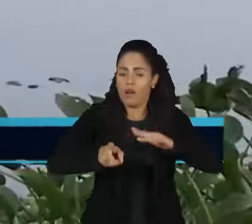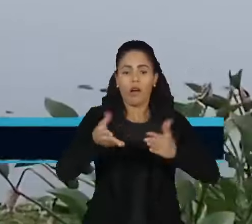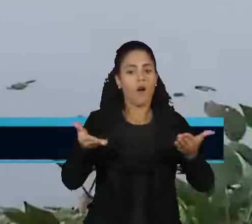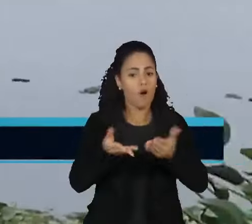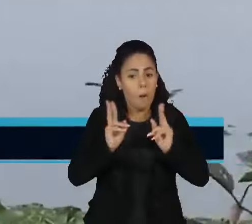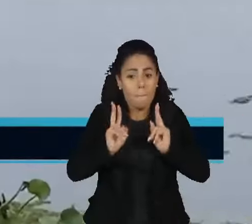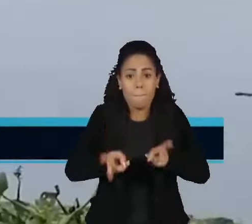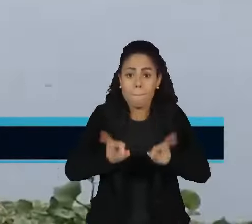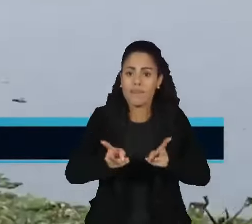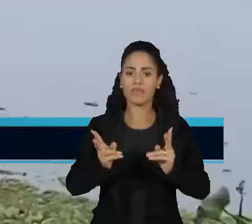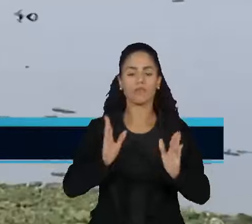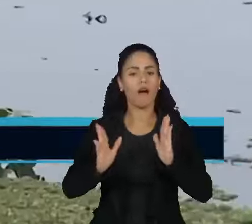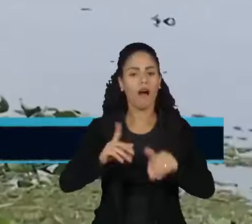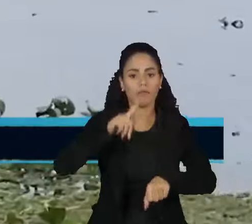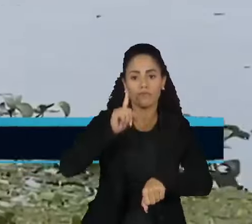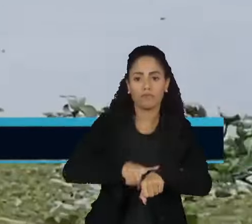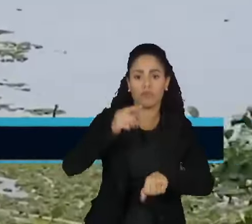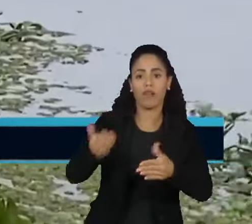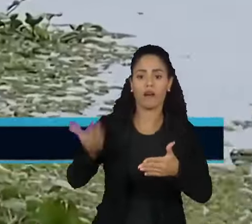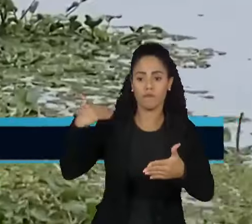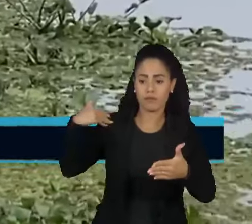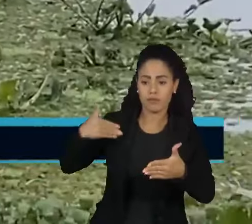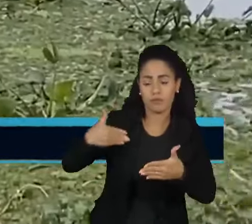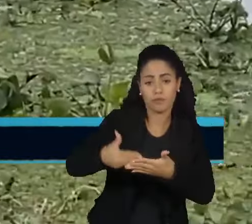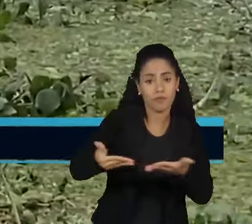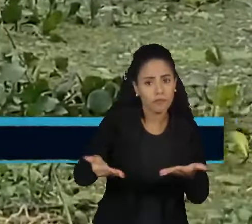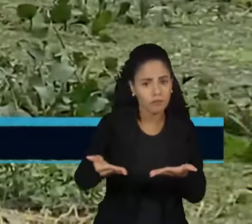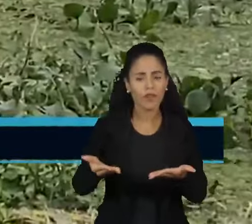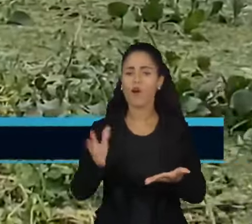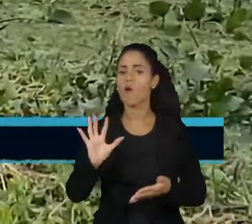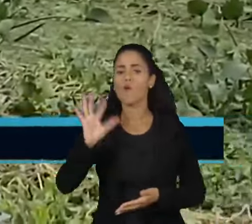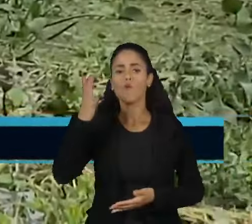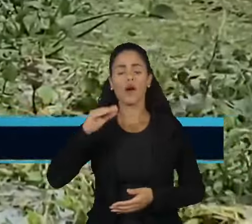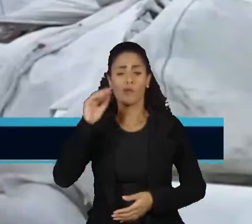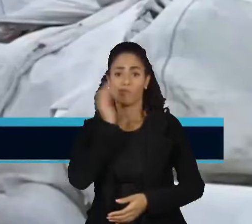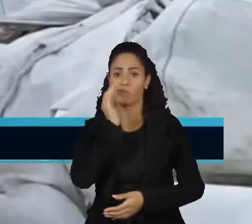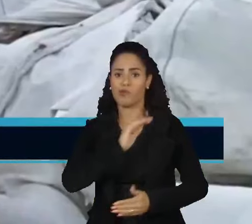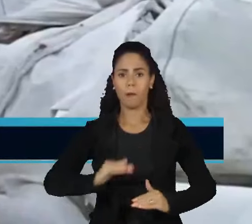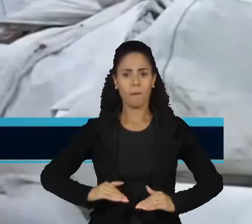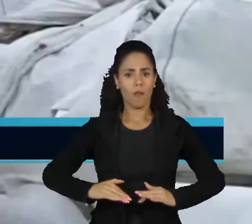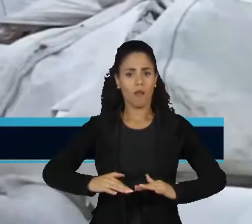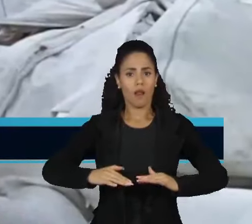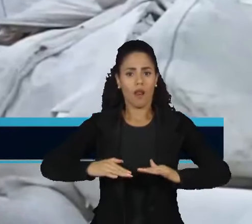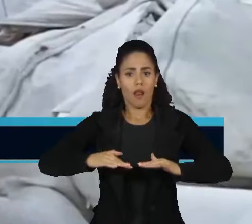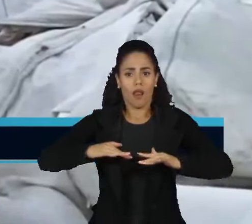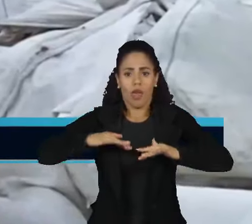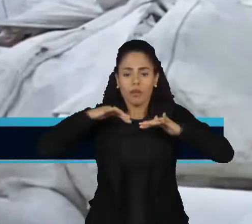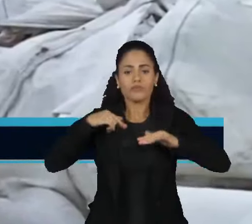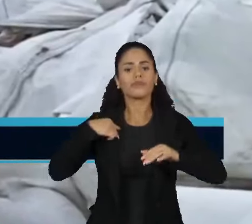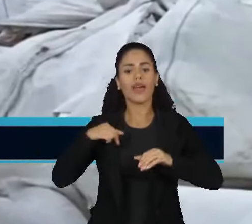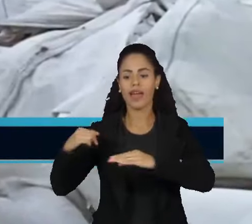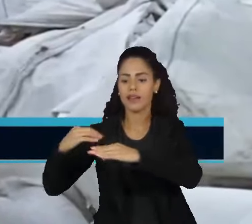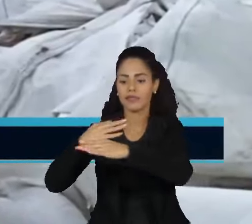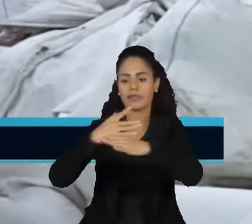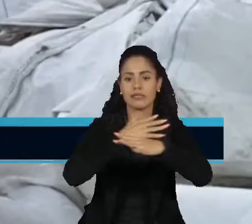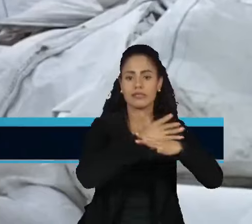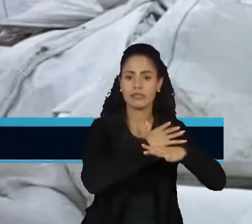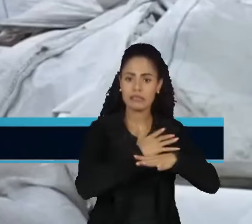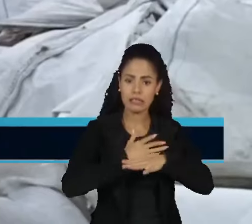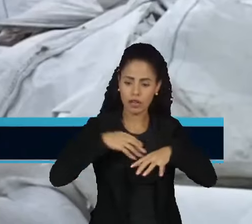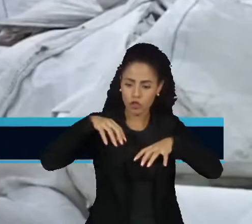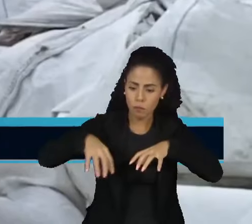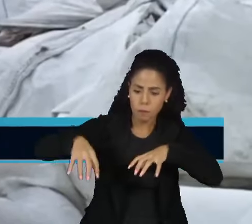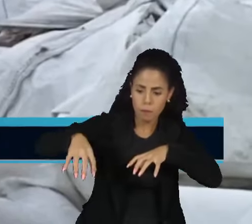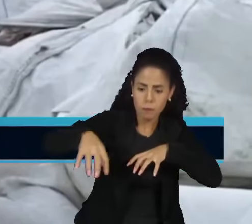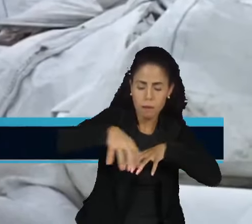mesmo patamar da marca histórica na região. Em meio à rápida elevação, as cidades que ficam no entorno da lagoa tomam